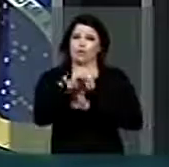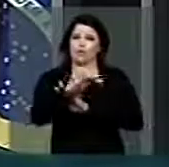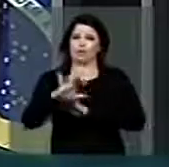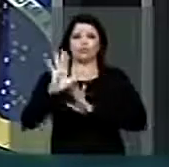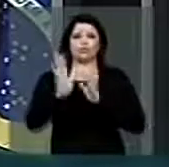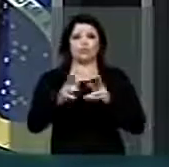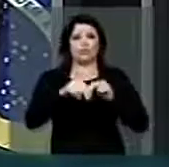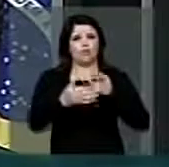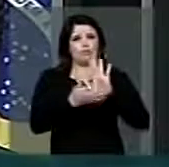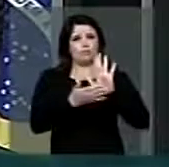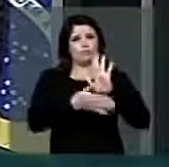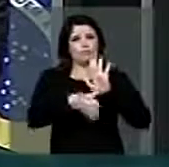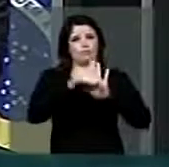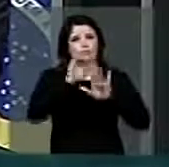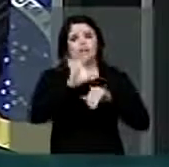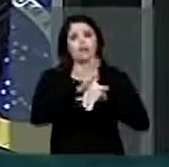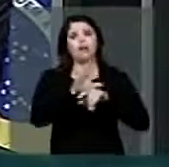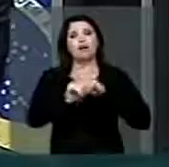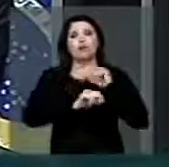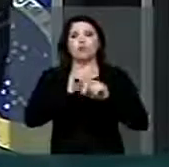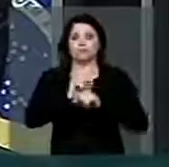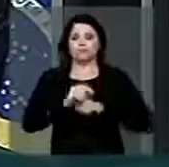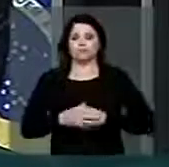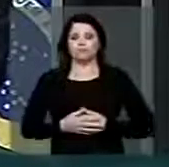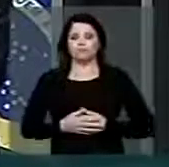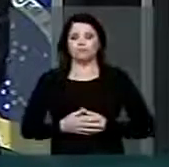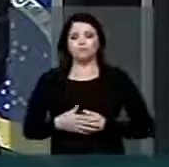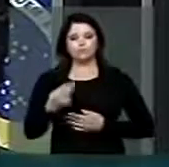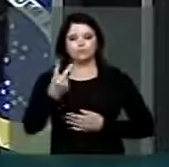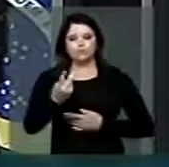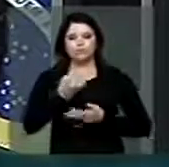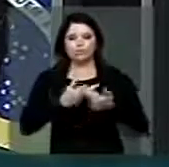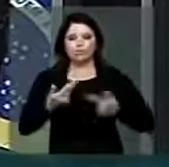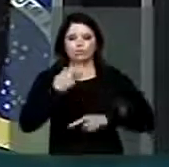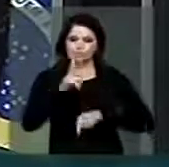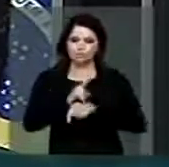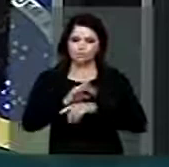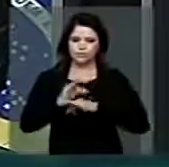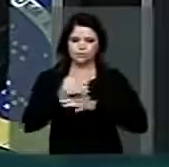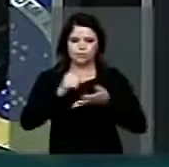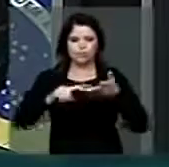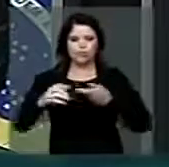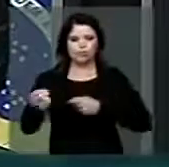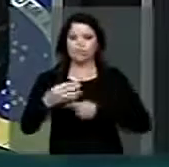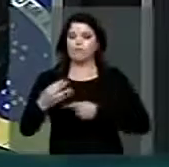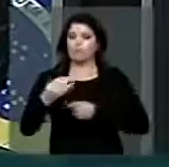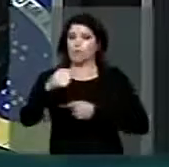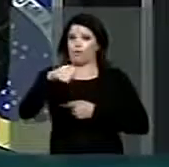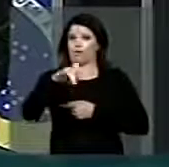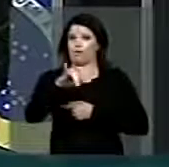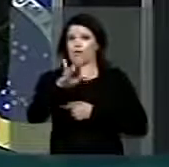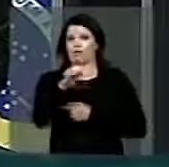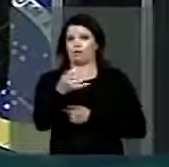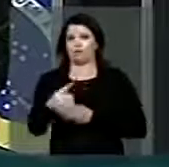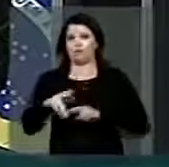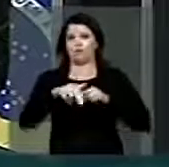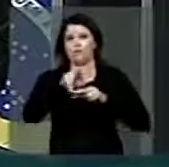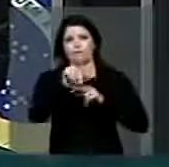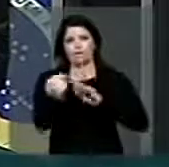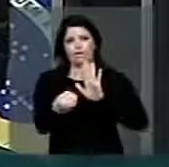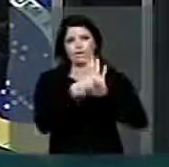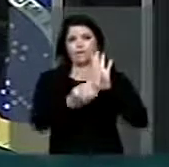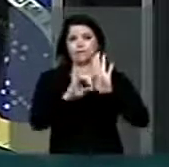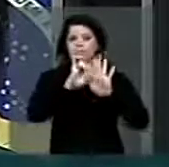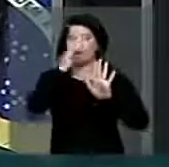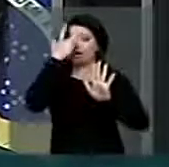A proposta em mesa acrescenta duas previsões novas como formas qualificadoras para os casos de